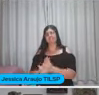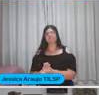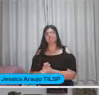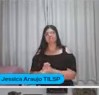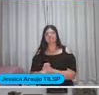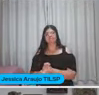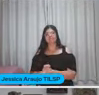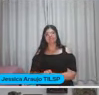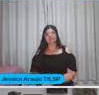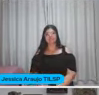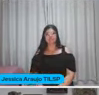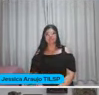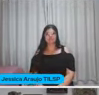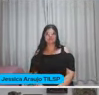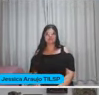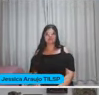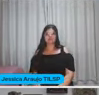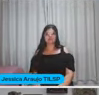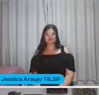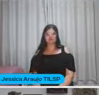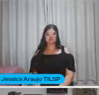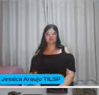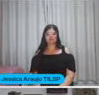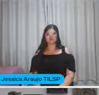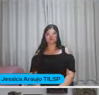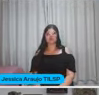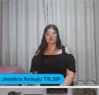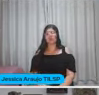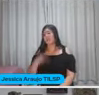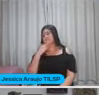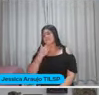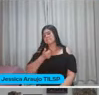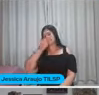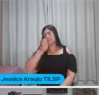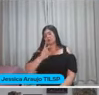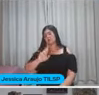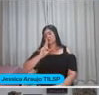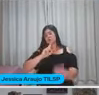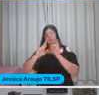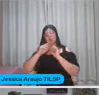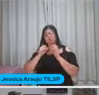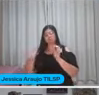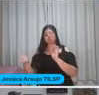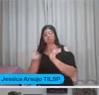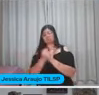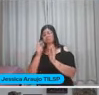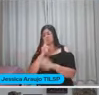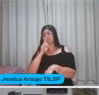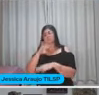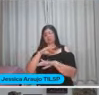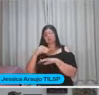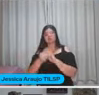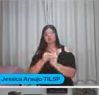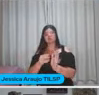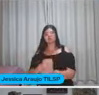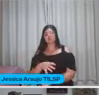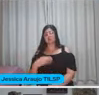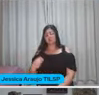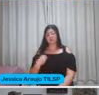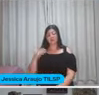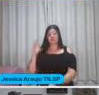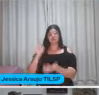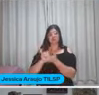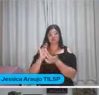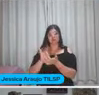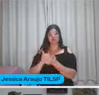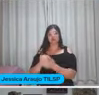maneira Que venha a trazer melhores frutos Marcas positivas Para todo mundo É porque a vida De fato